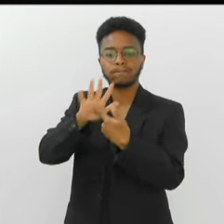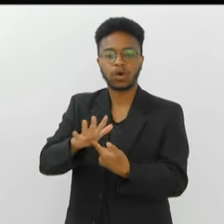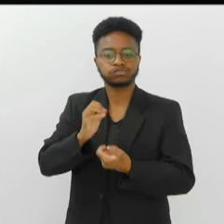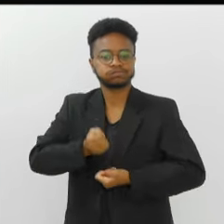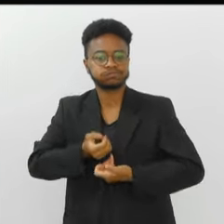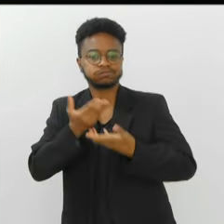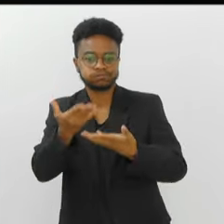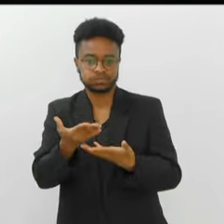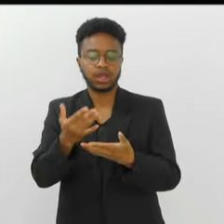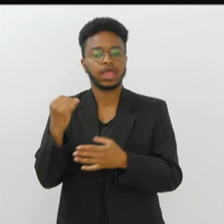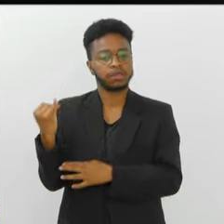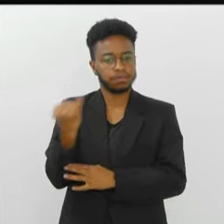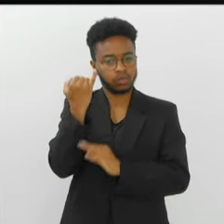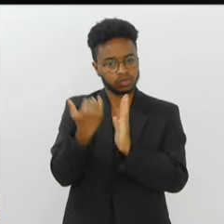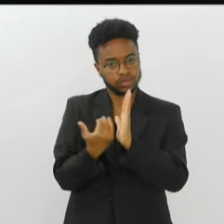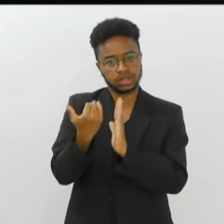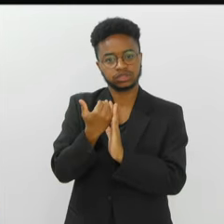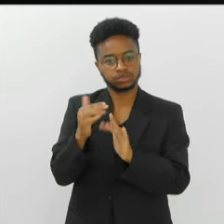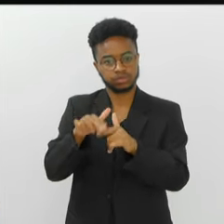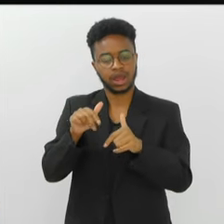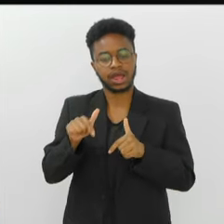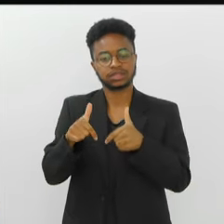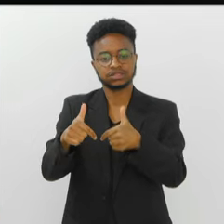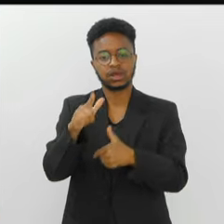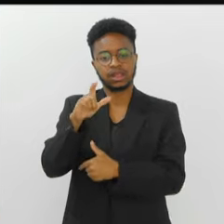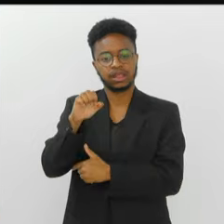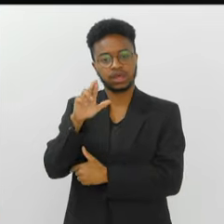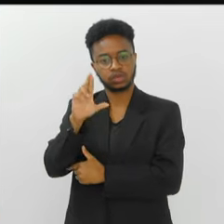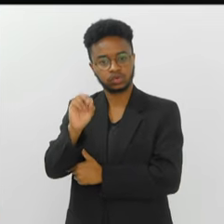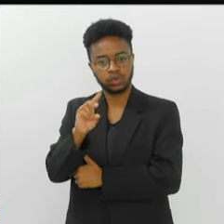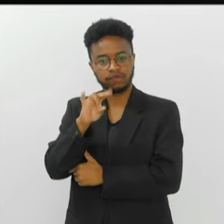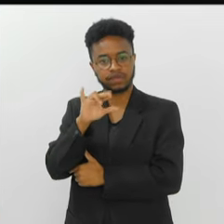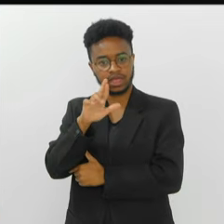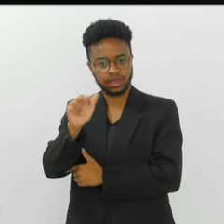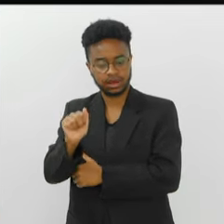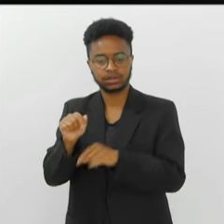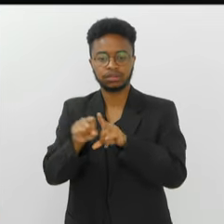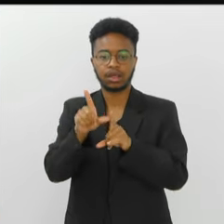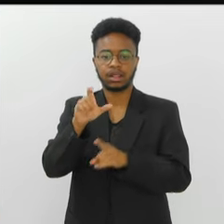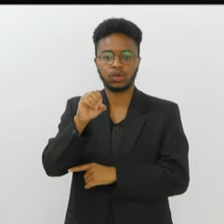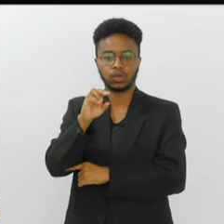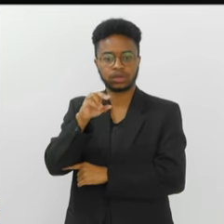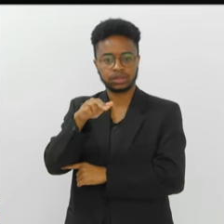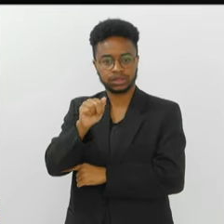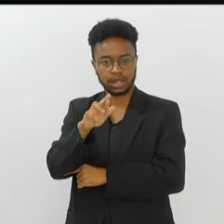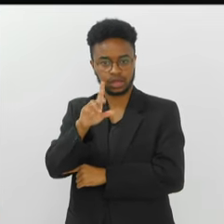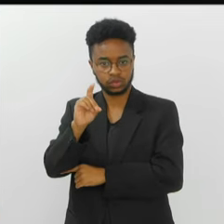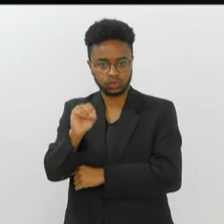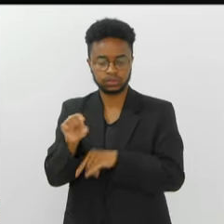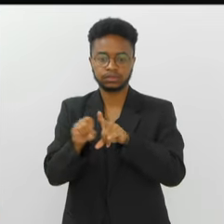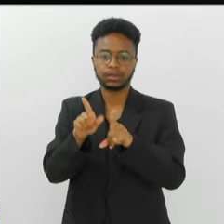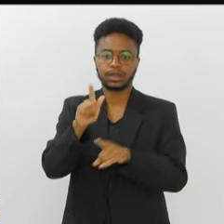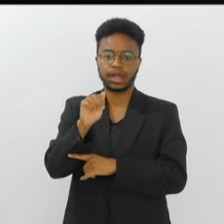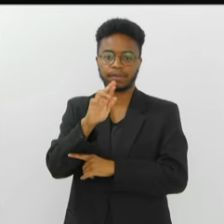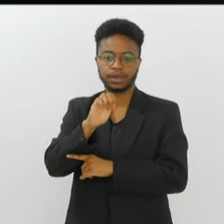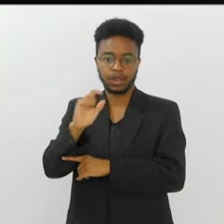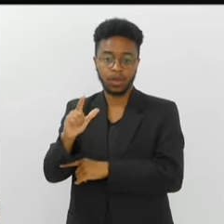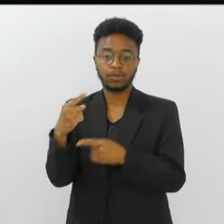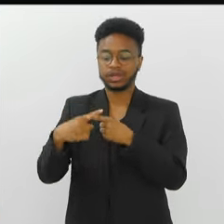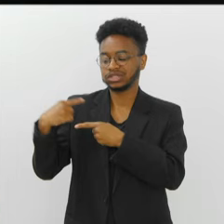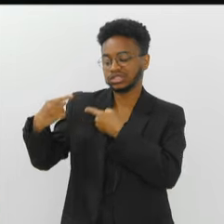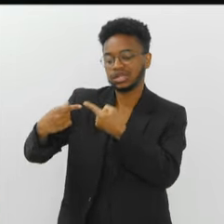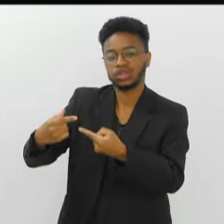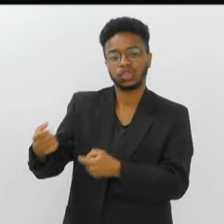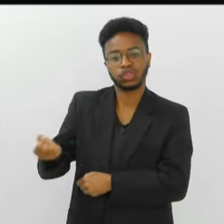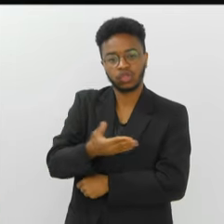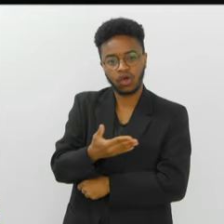importância, com as ações de Leandro Vieira, do Leonardo, do Gabriel. Toda essa geração nova que chega,